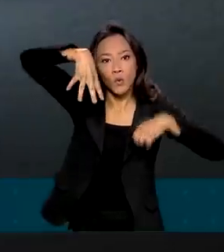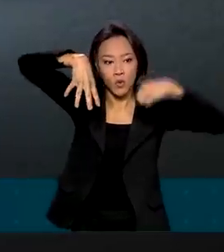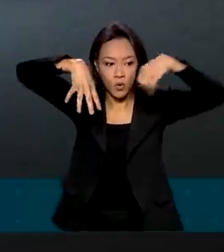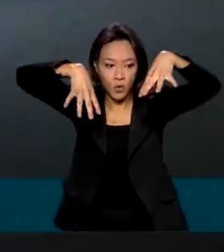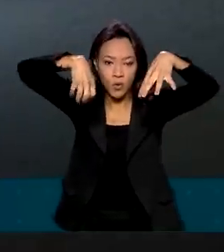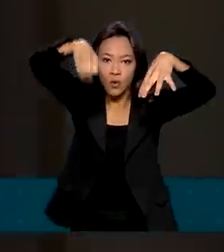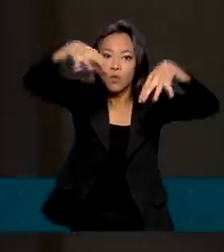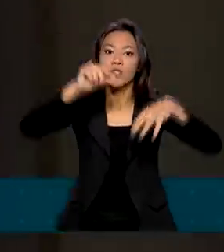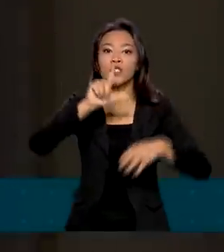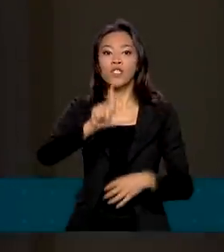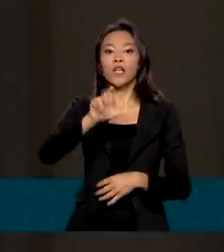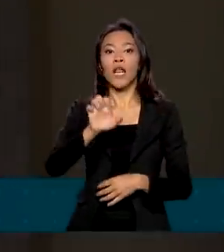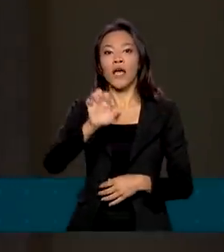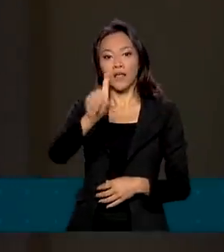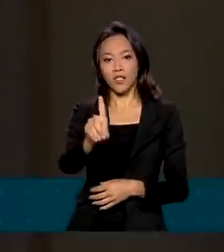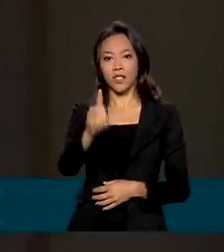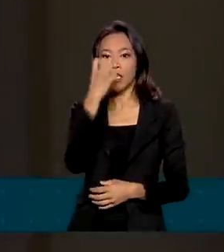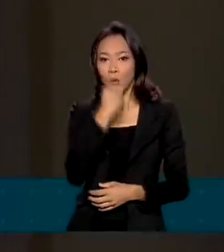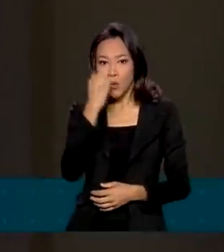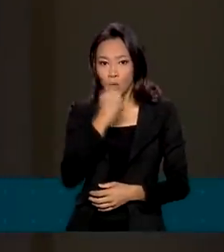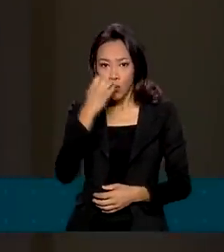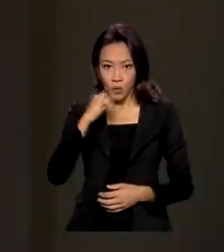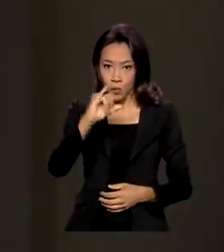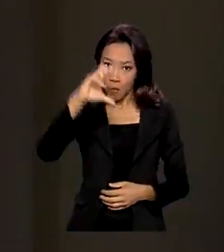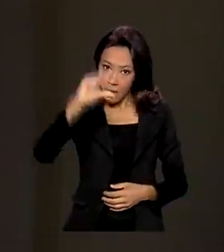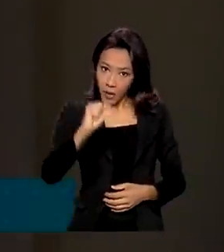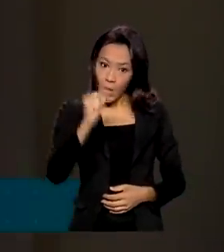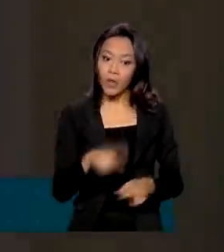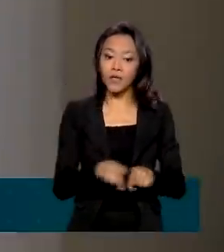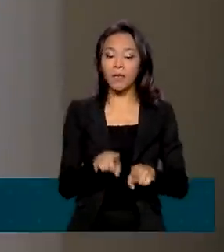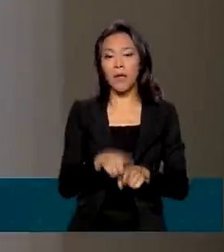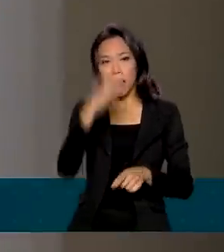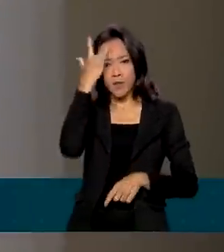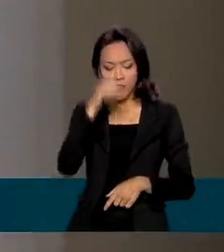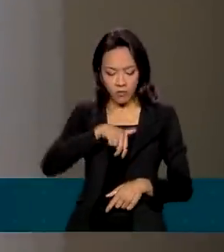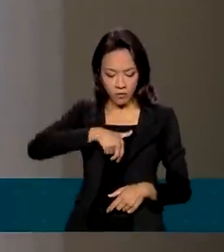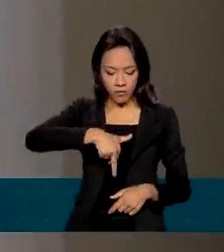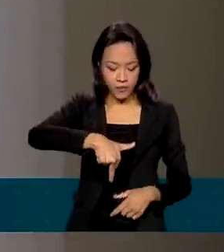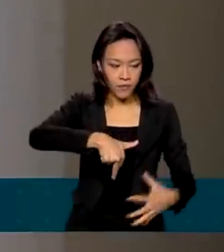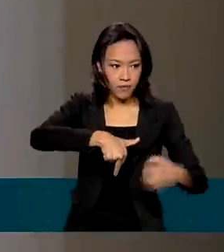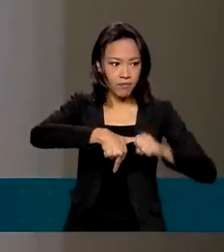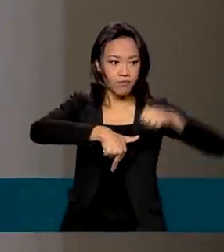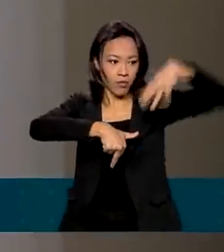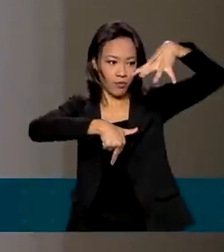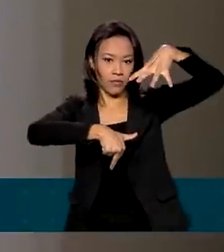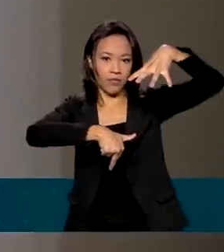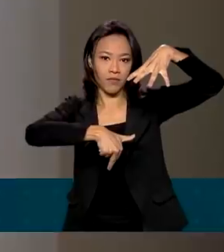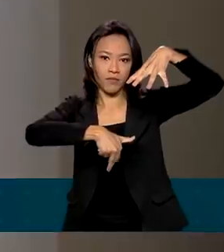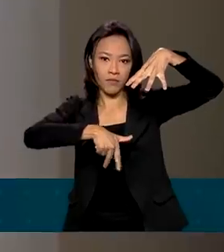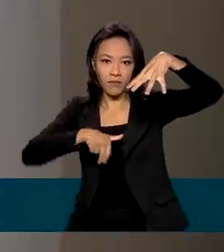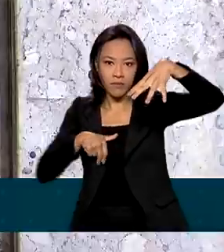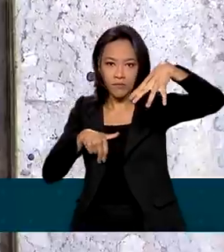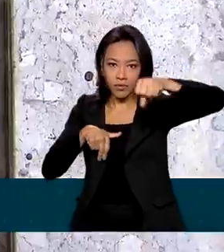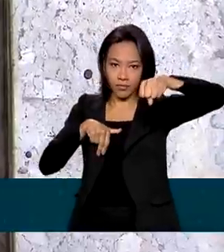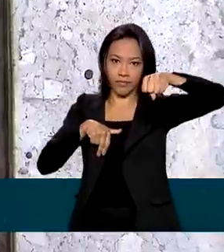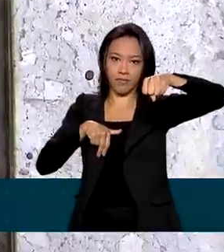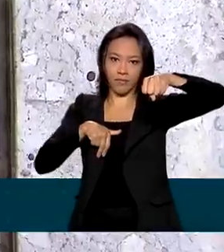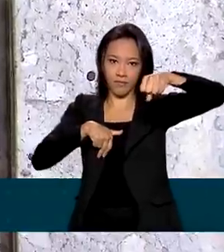que consomem menos. Instalados sensores de presença, para a luz ser acesa apenas quando alguém estiver no local.